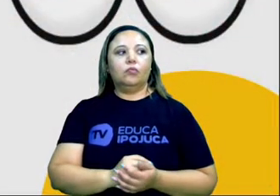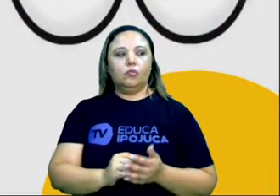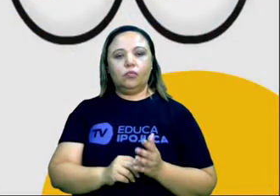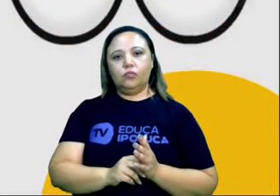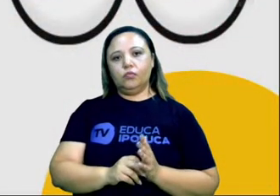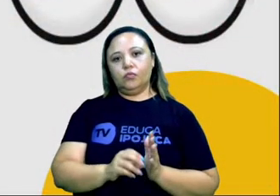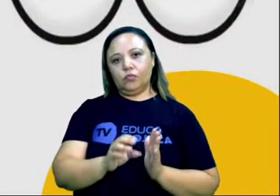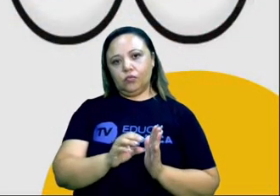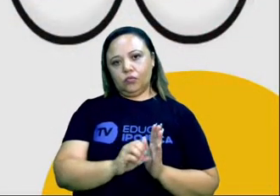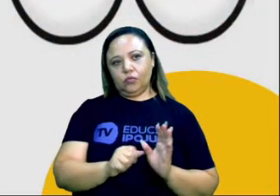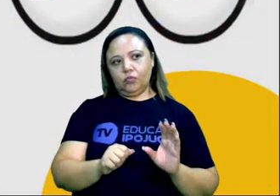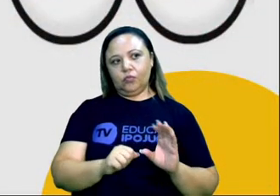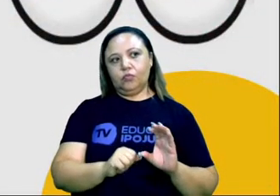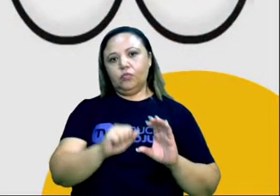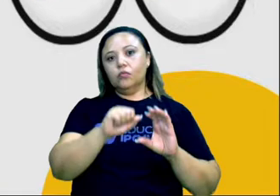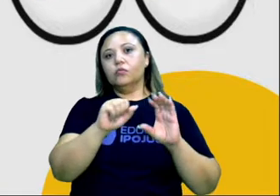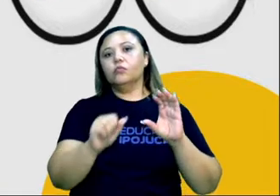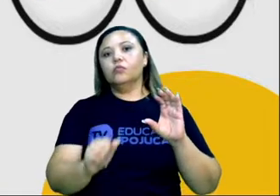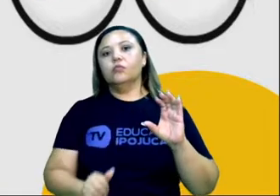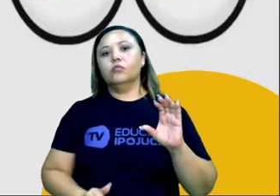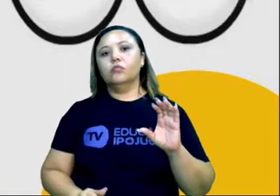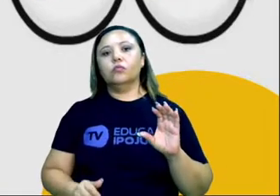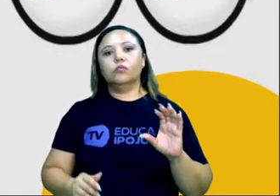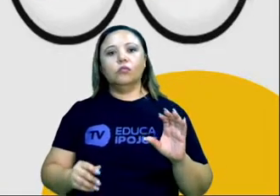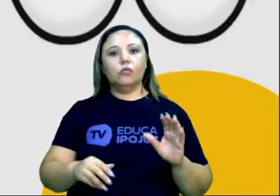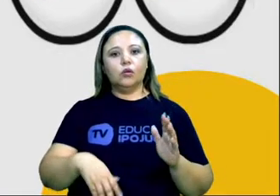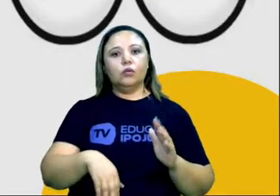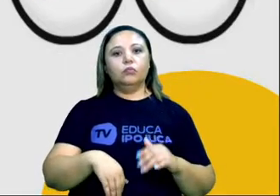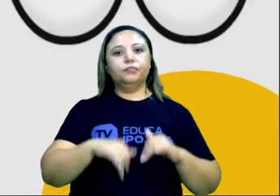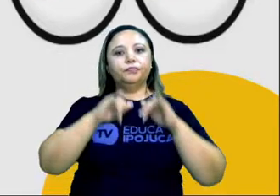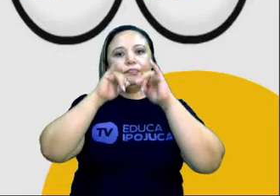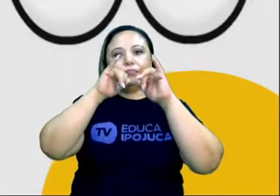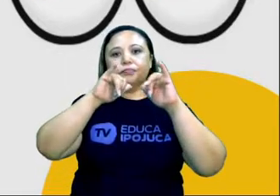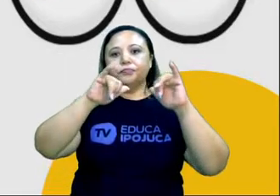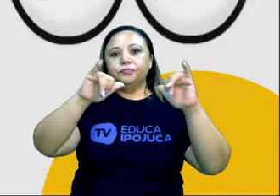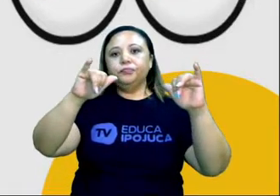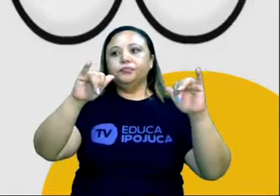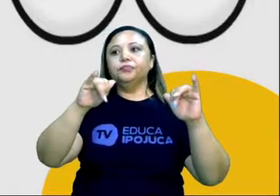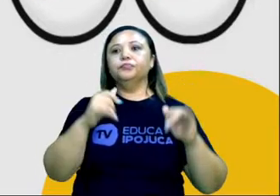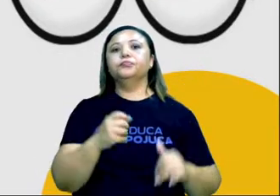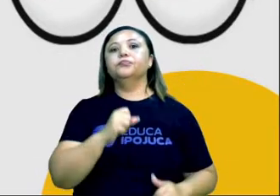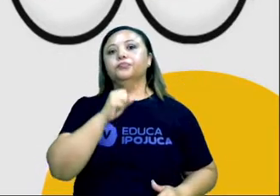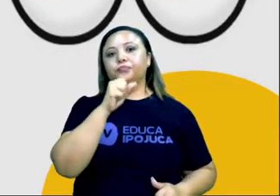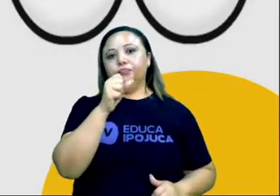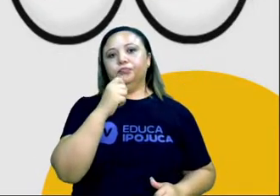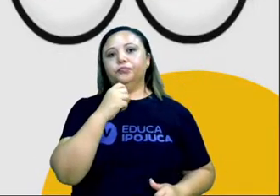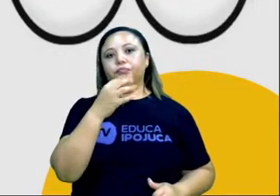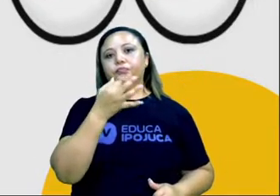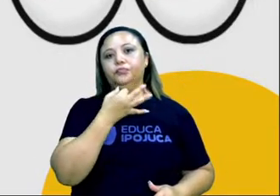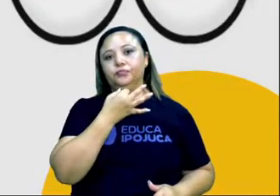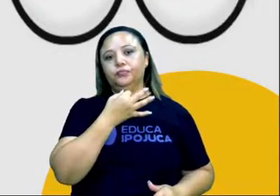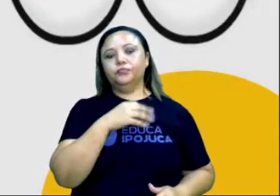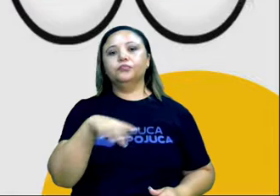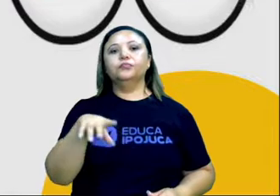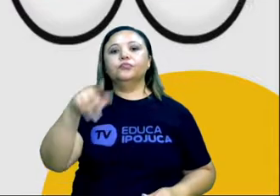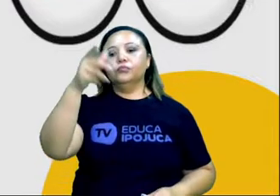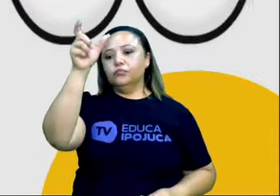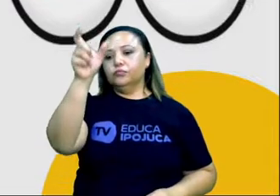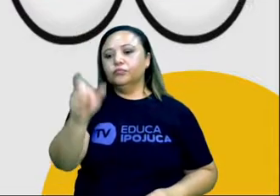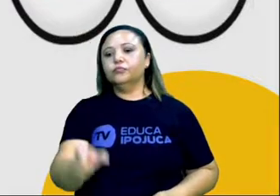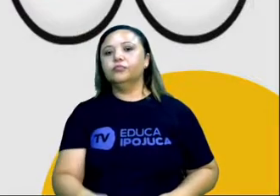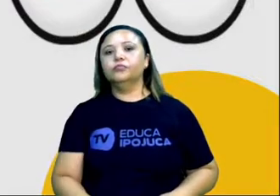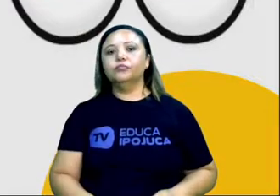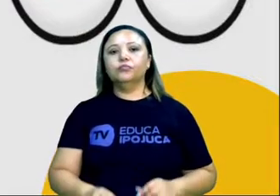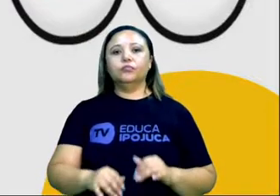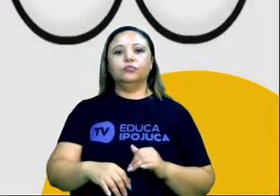É caracterizado por uma mensagem proferida por determinado orador, a fim de